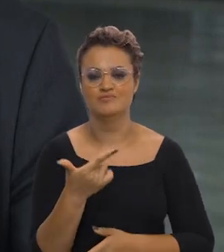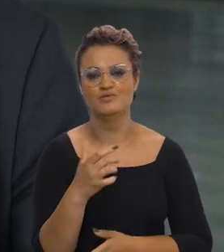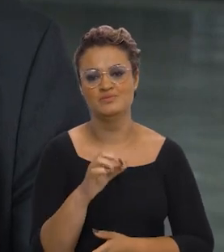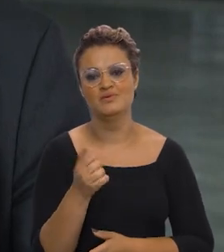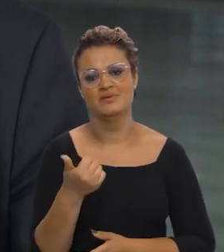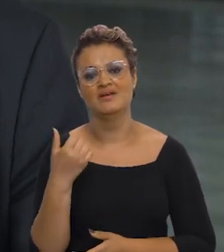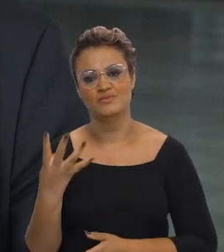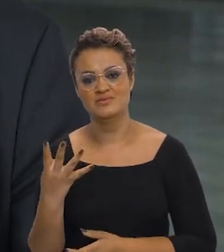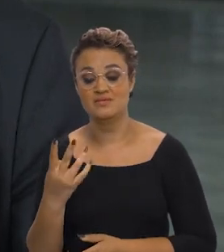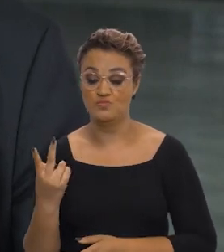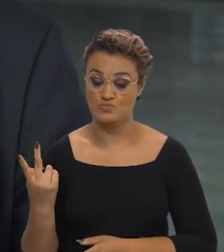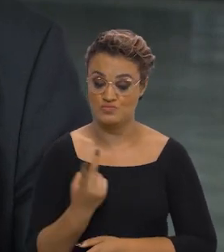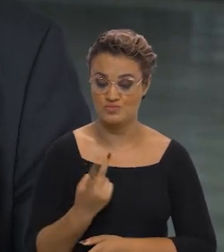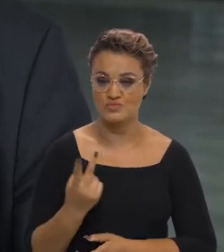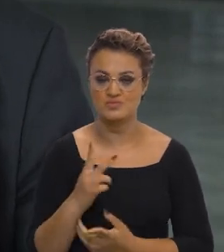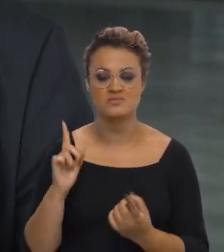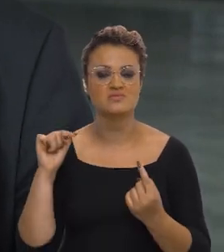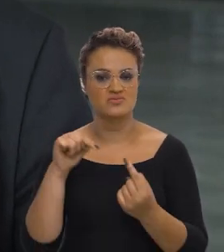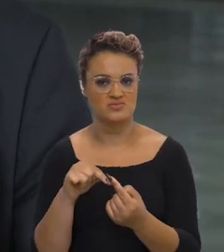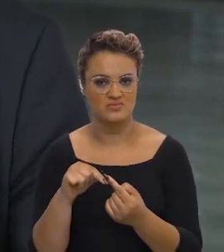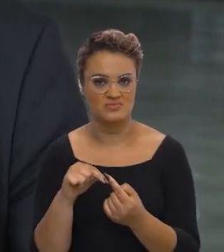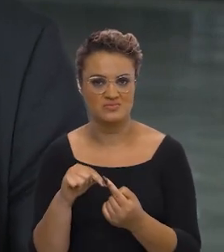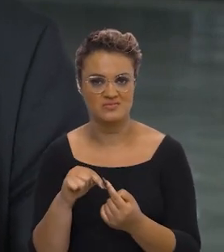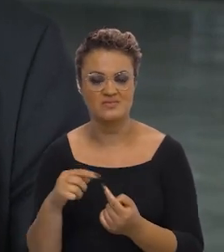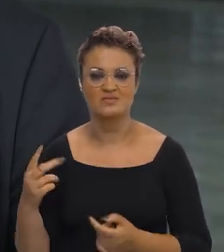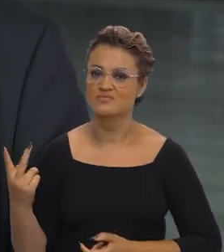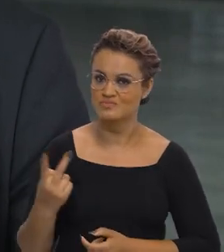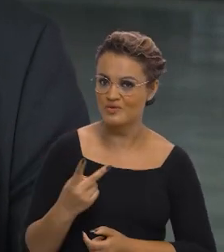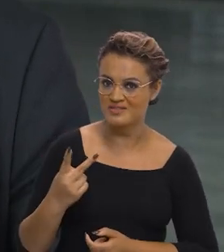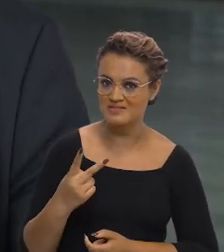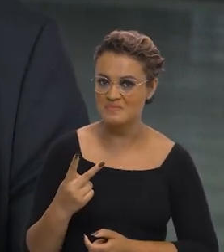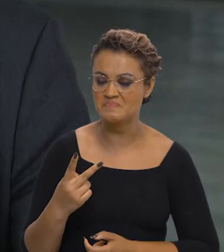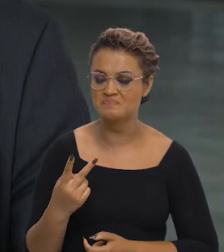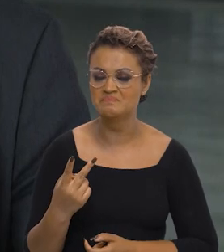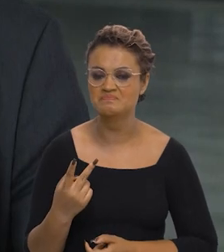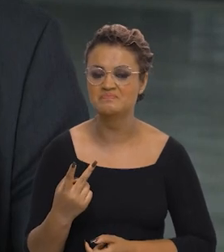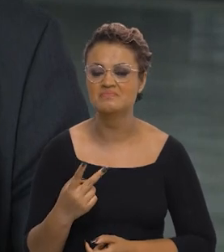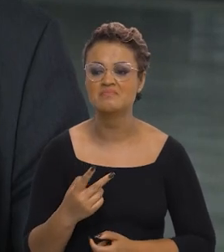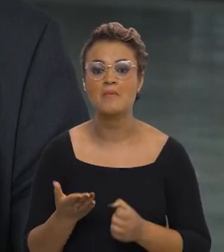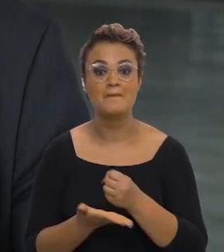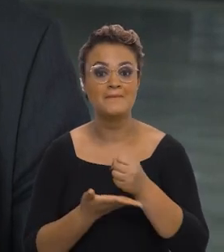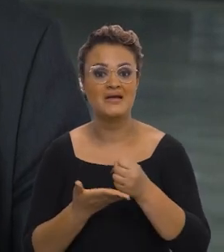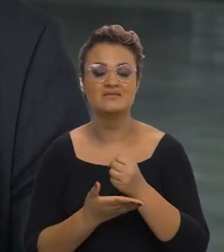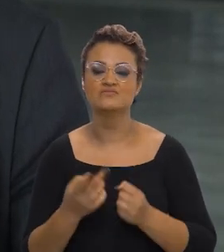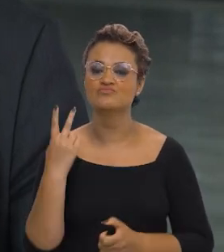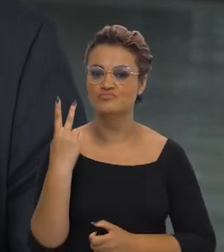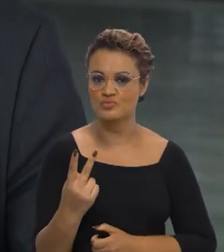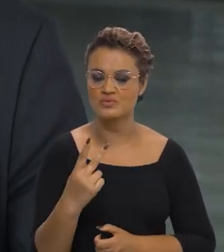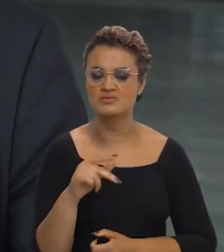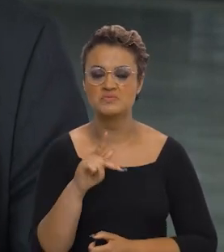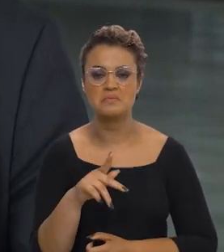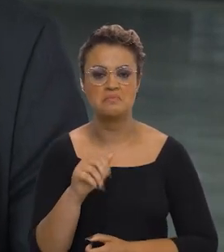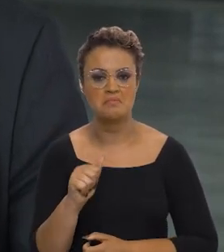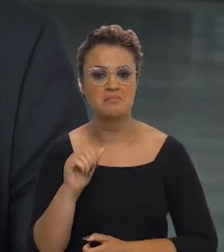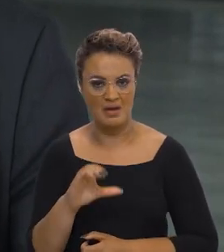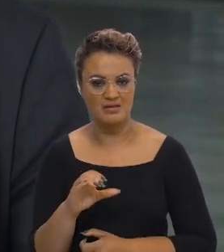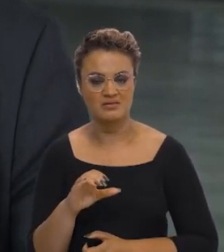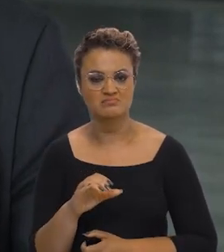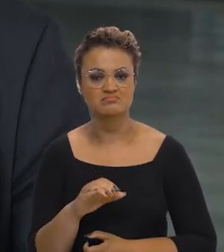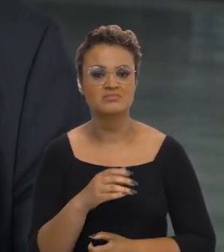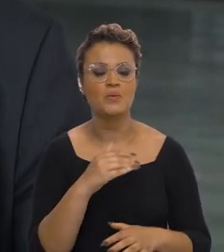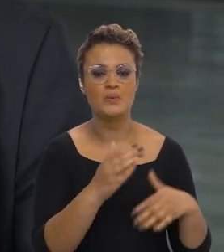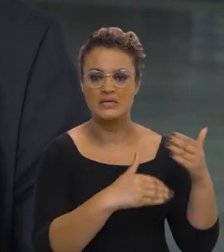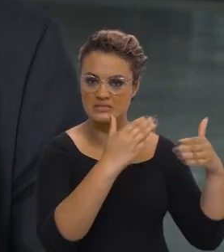Então, os dois objetivos, os dois pilares do PAC,